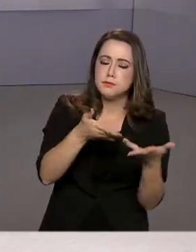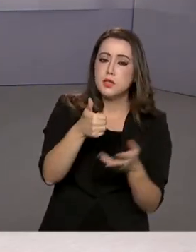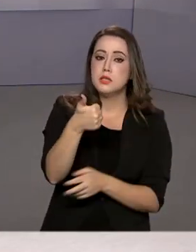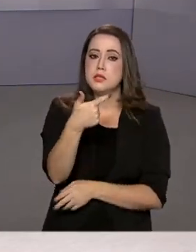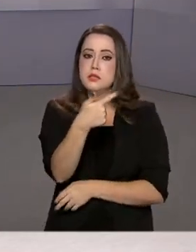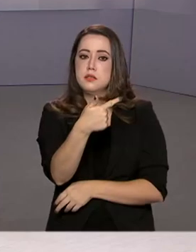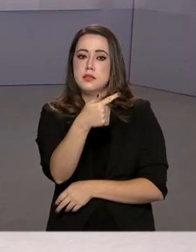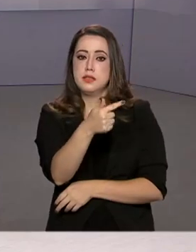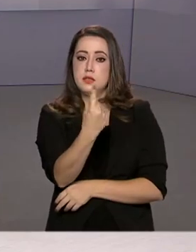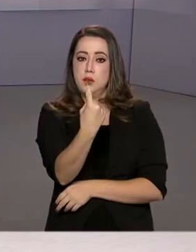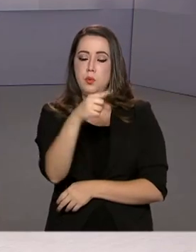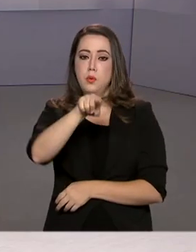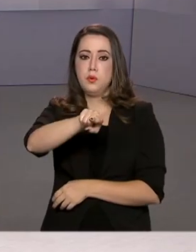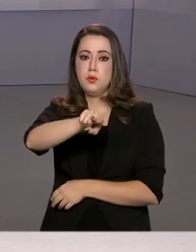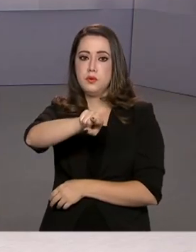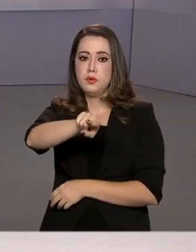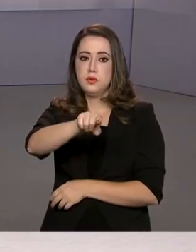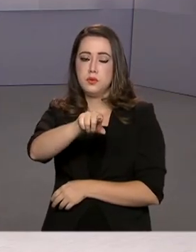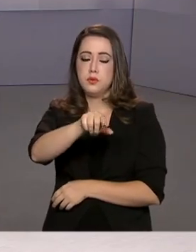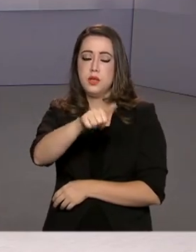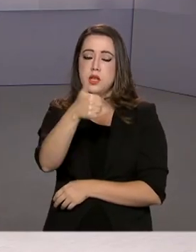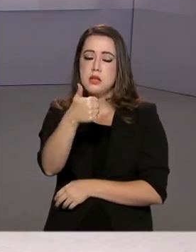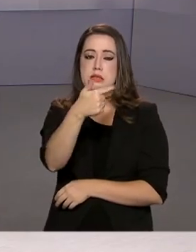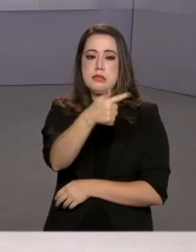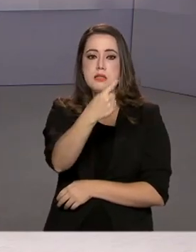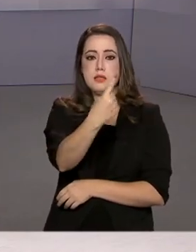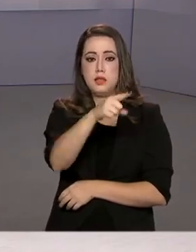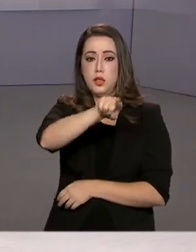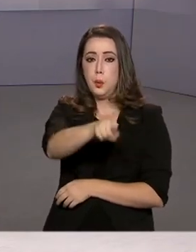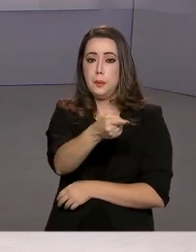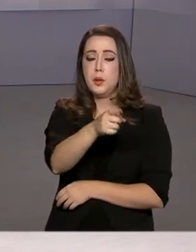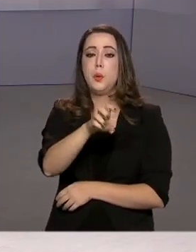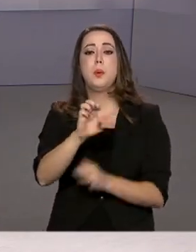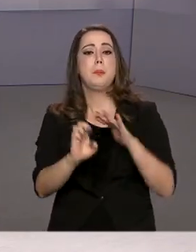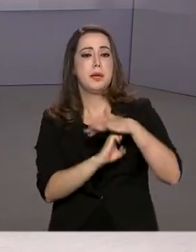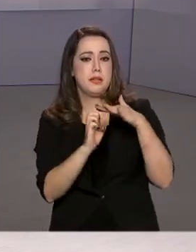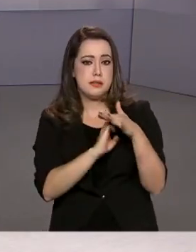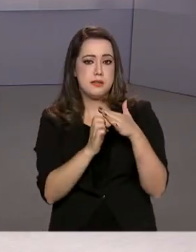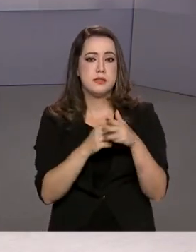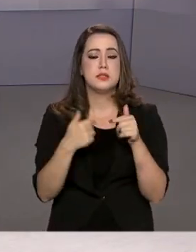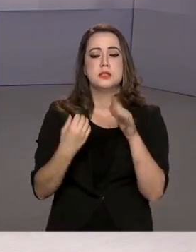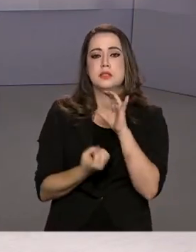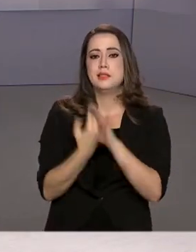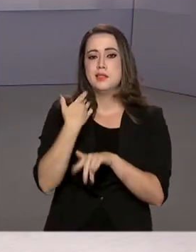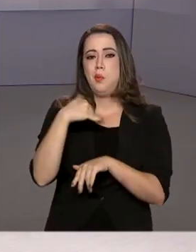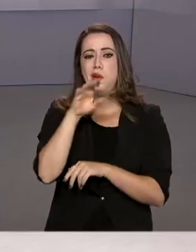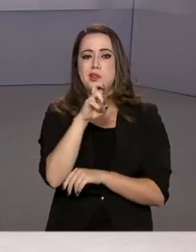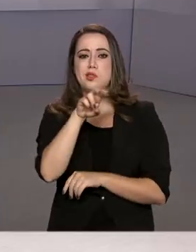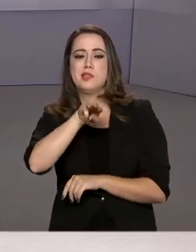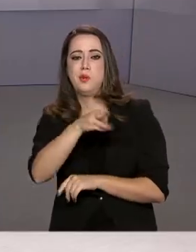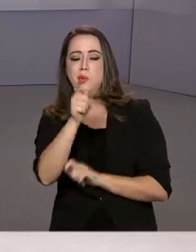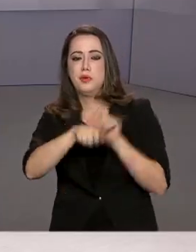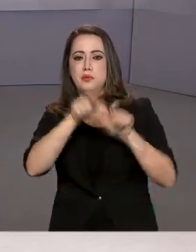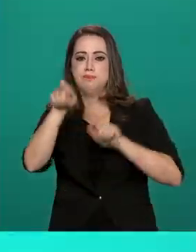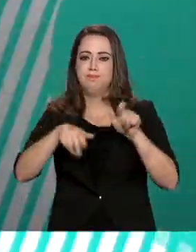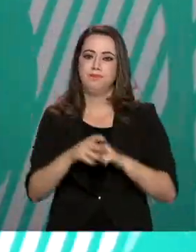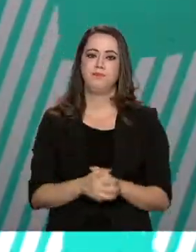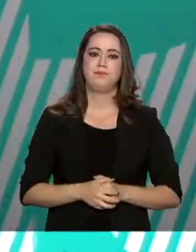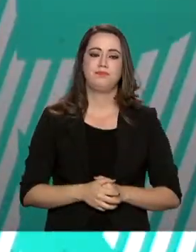envolveram 171 mil empresas que empregam mais de 5 milhões de pessoas.